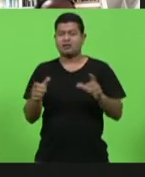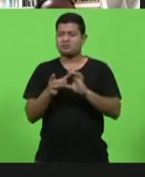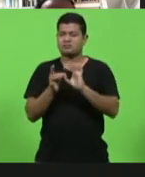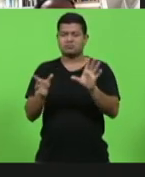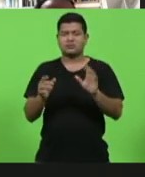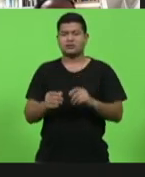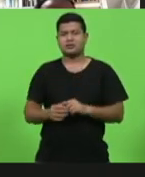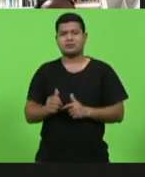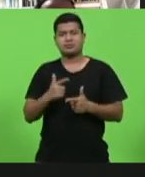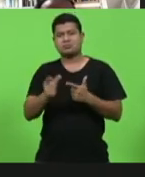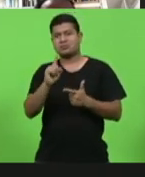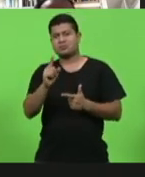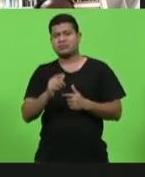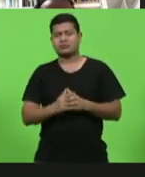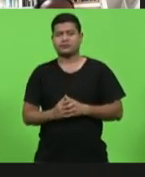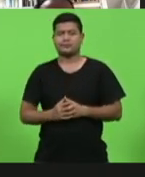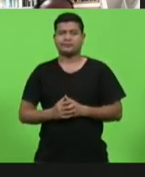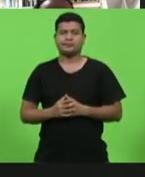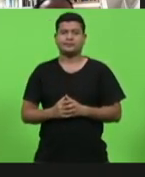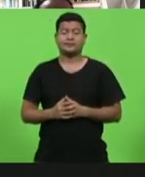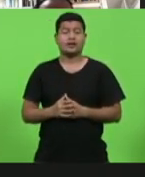deputado Mauro. Apenas para